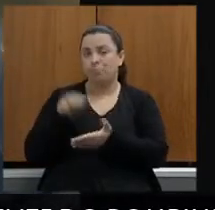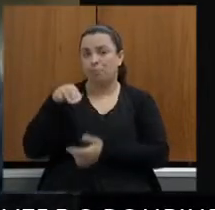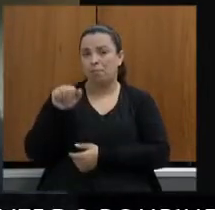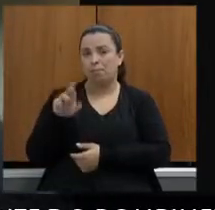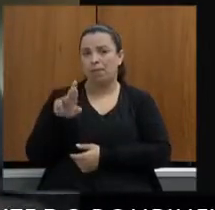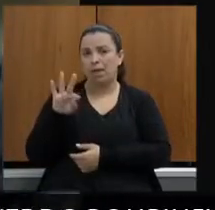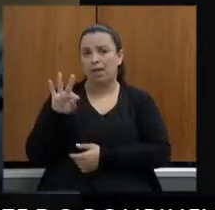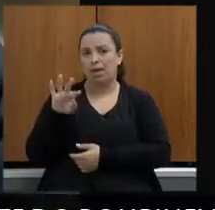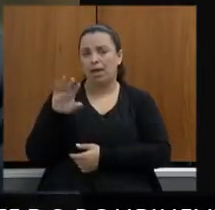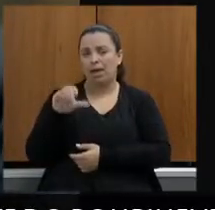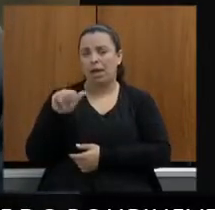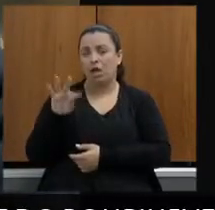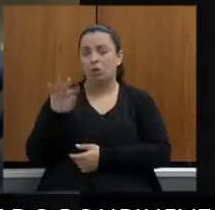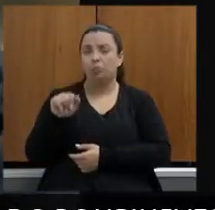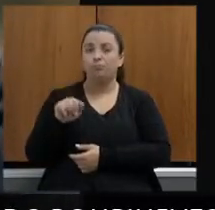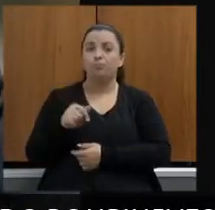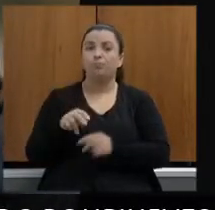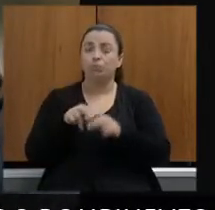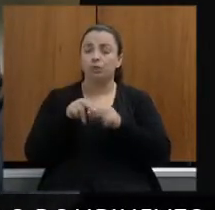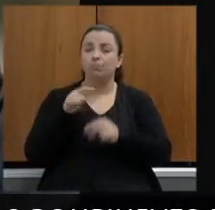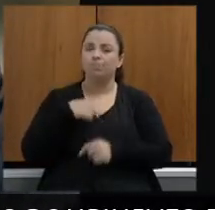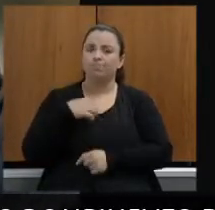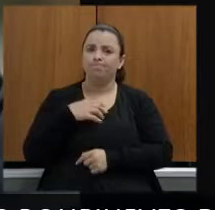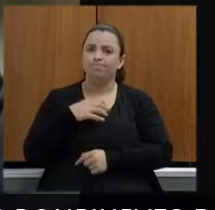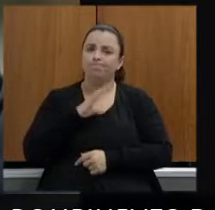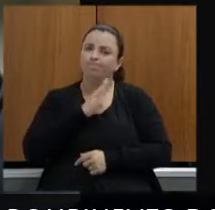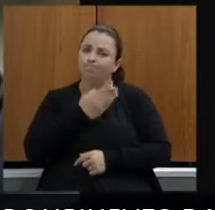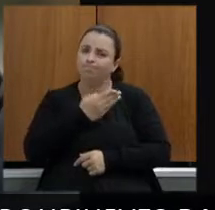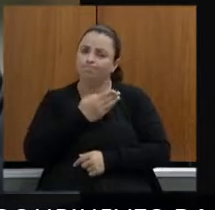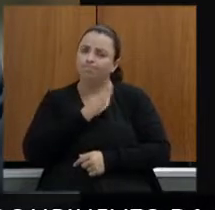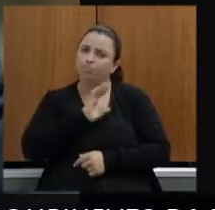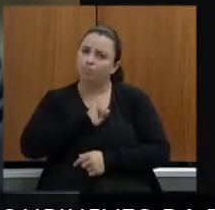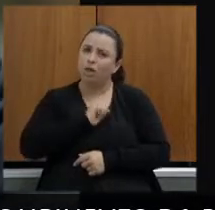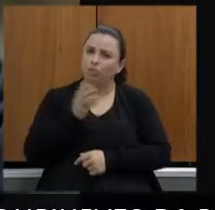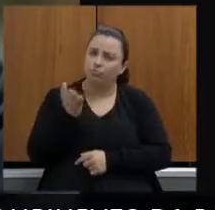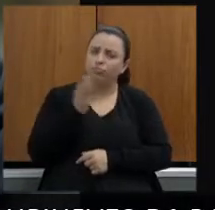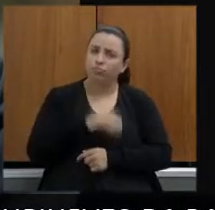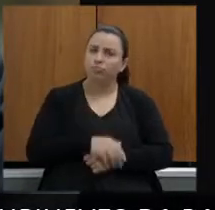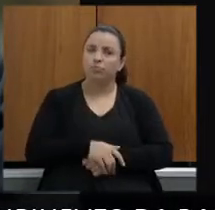porque ele tem um grande apreço sempre muito